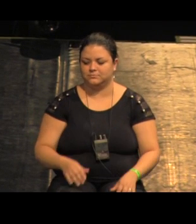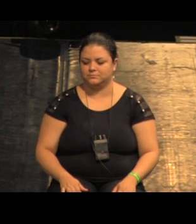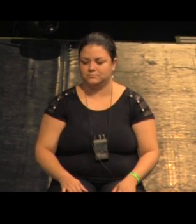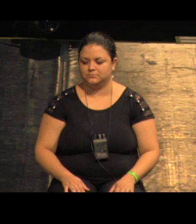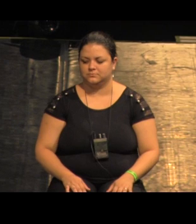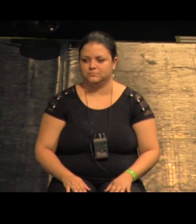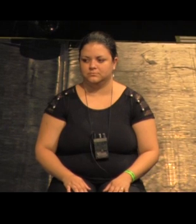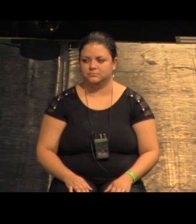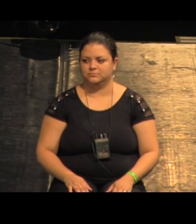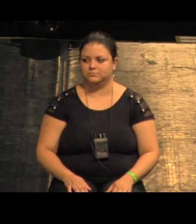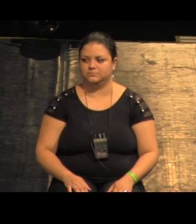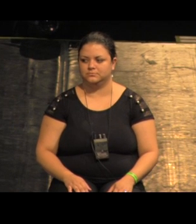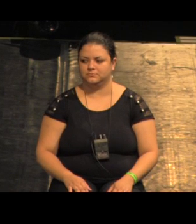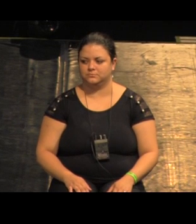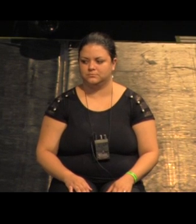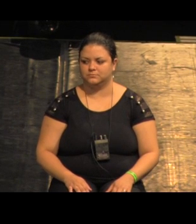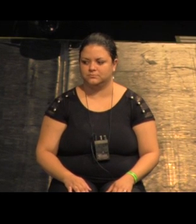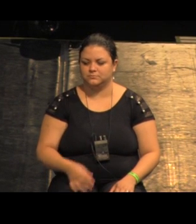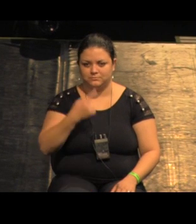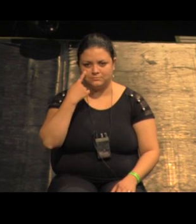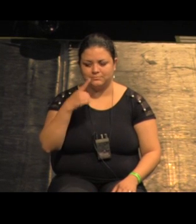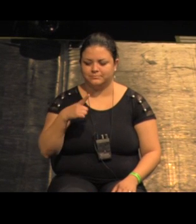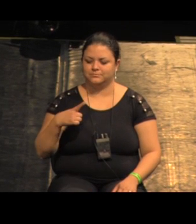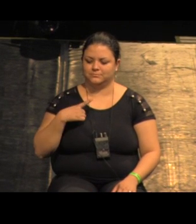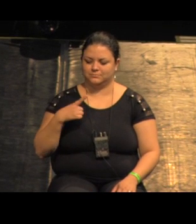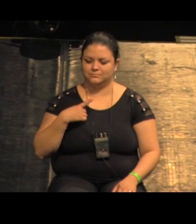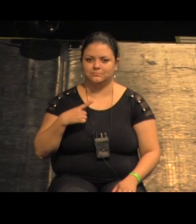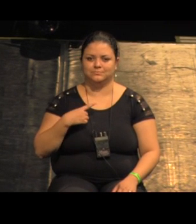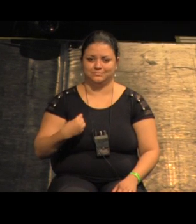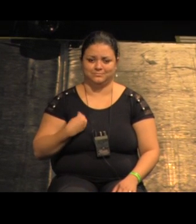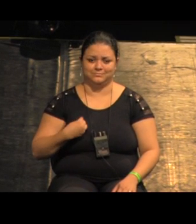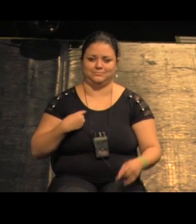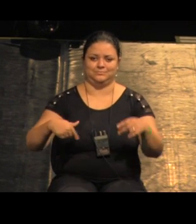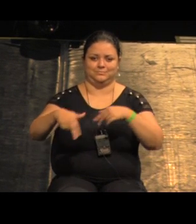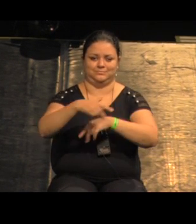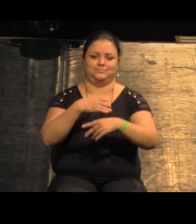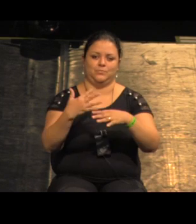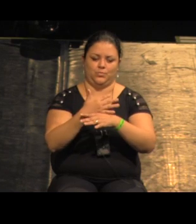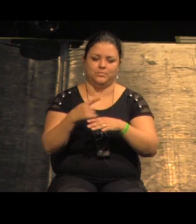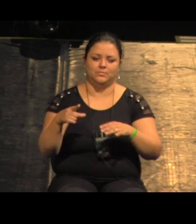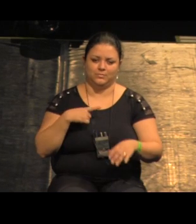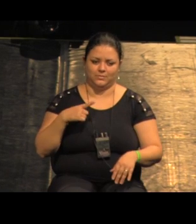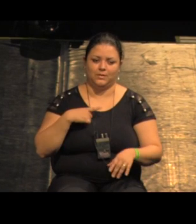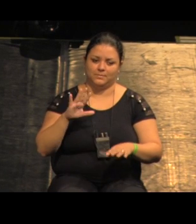situação ainda assim você vê existe vida urbana muito diferente de alguns